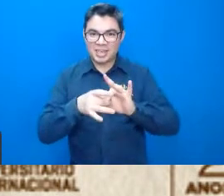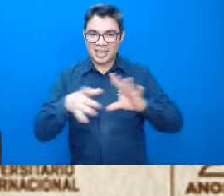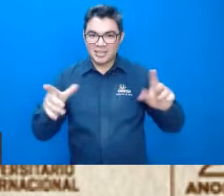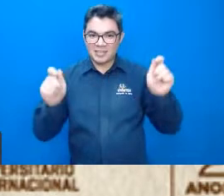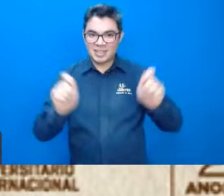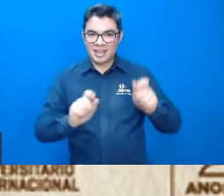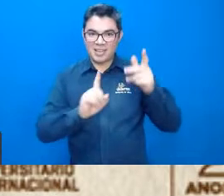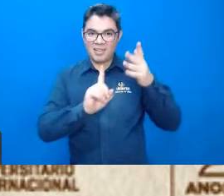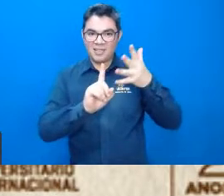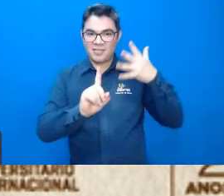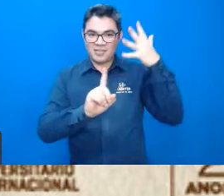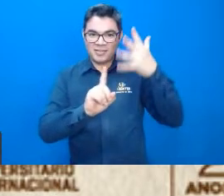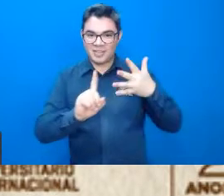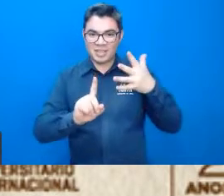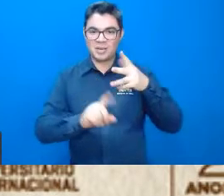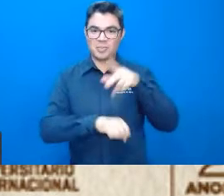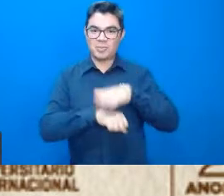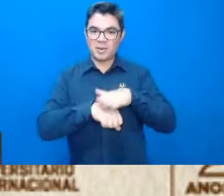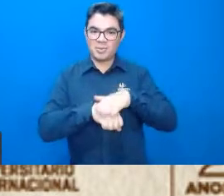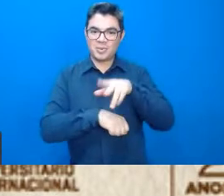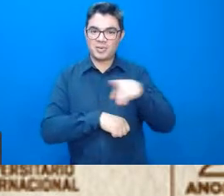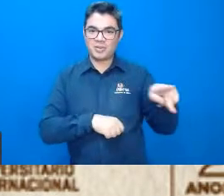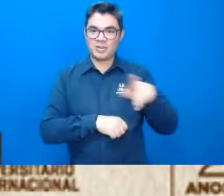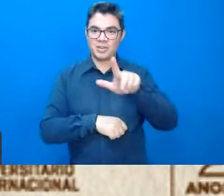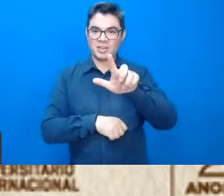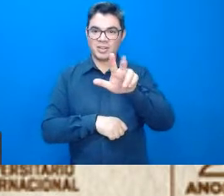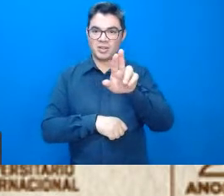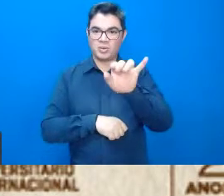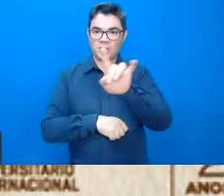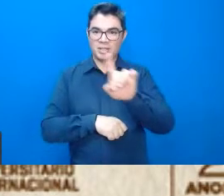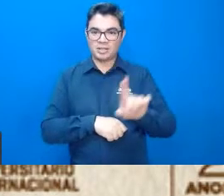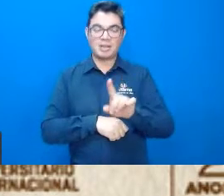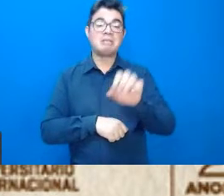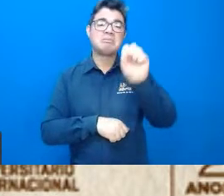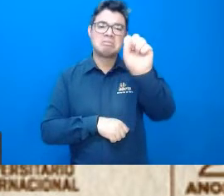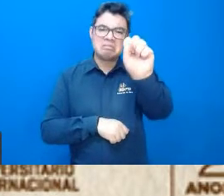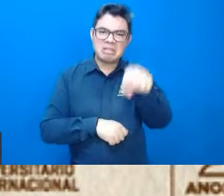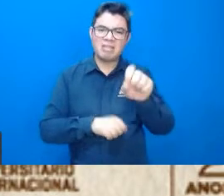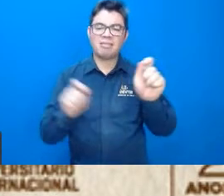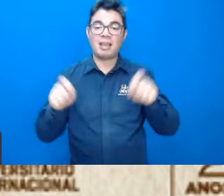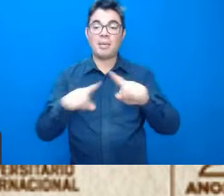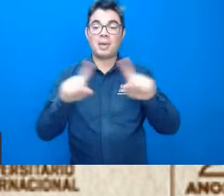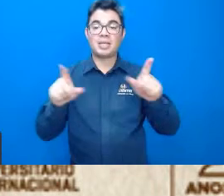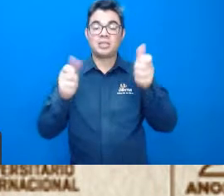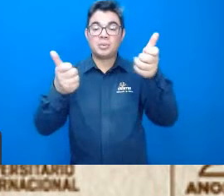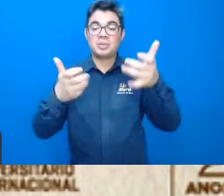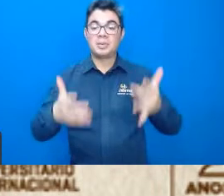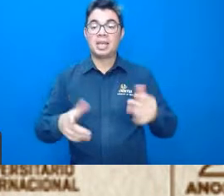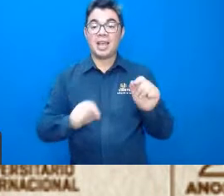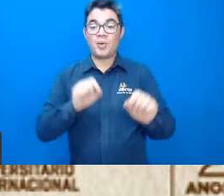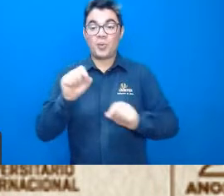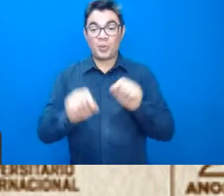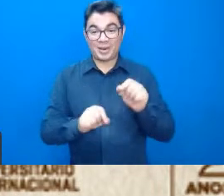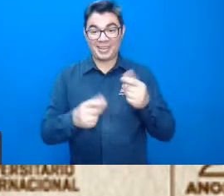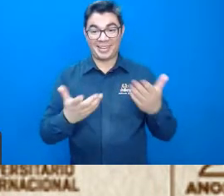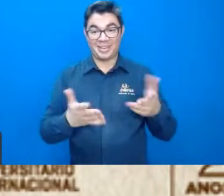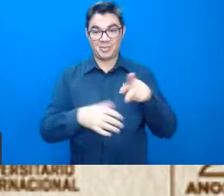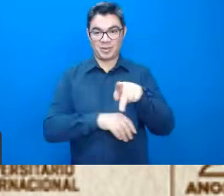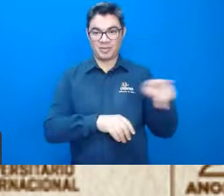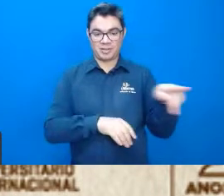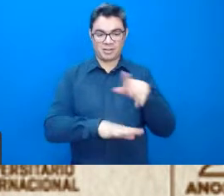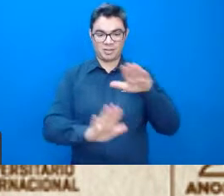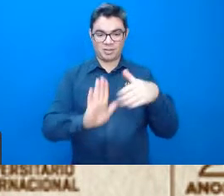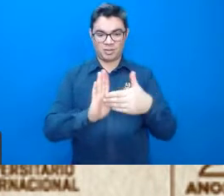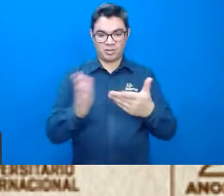a fala do professor... Sim, eu acho que sim. acho que só colocando aí para os nossos alunos, enfim, professores, todos os